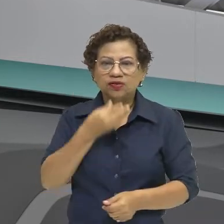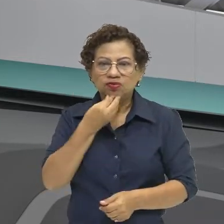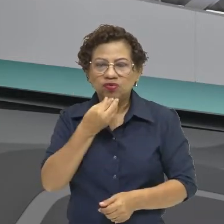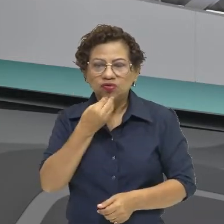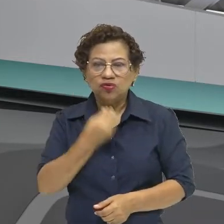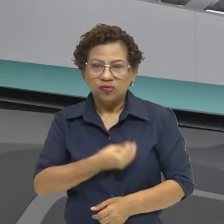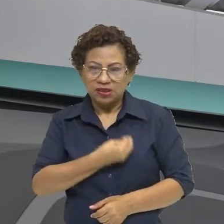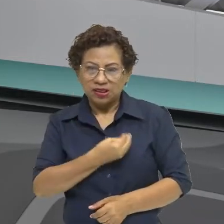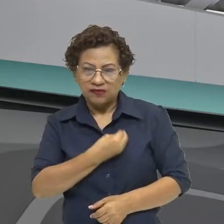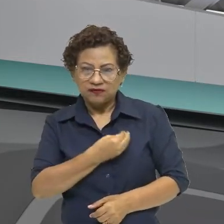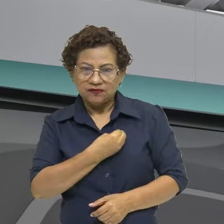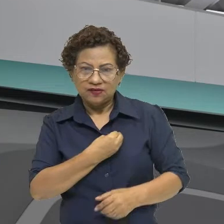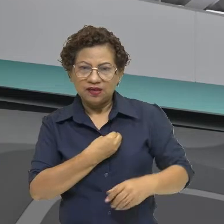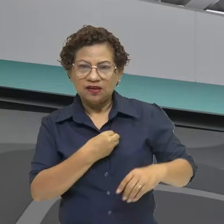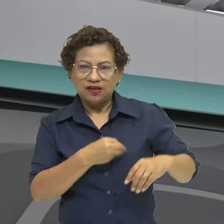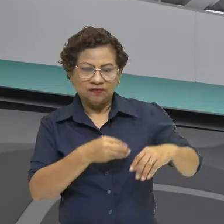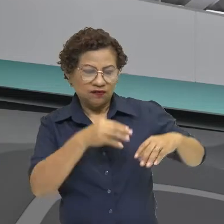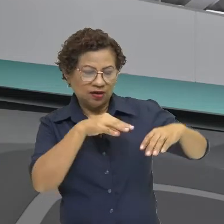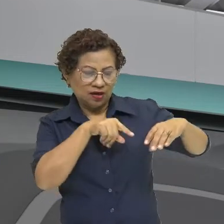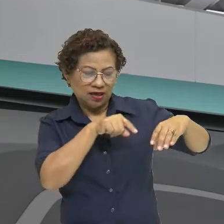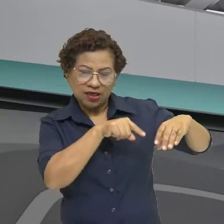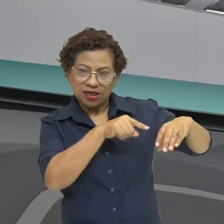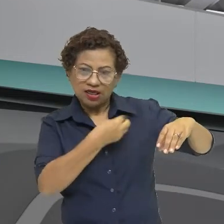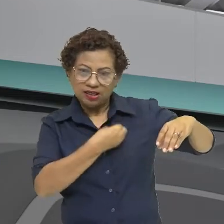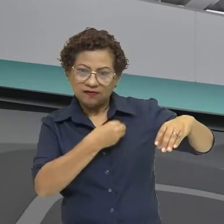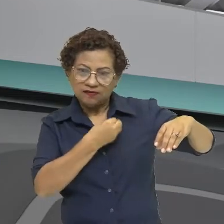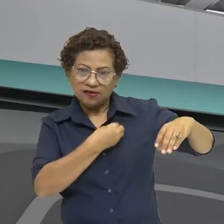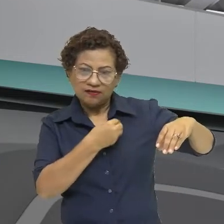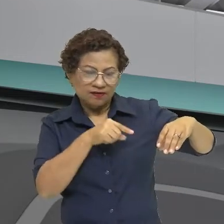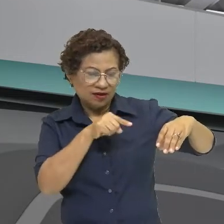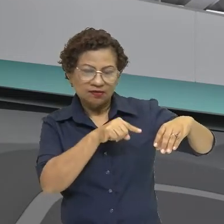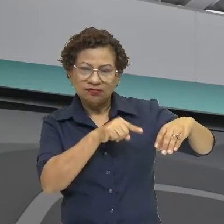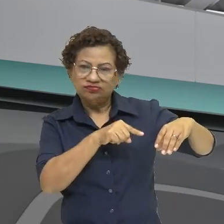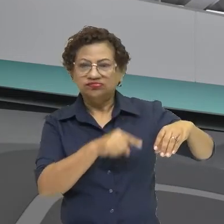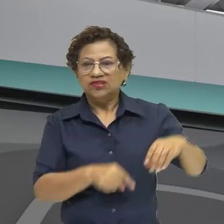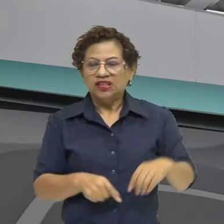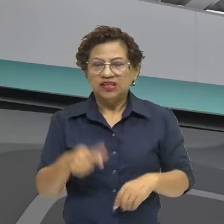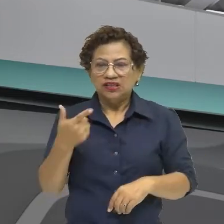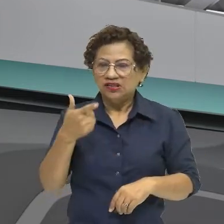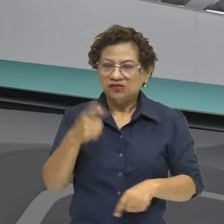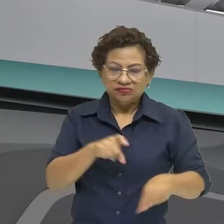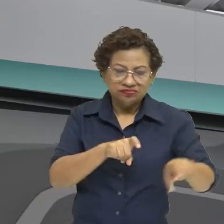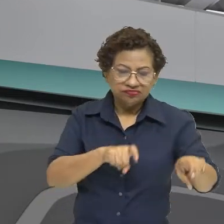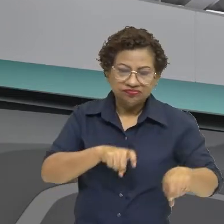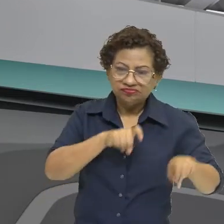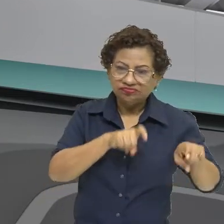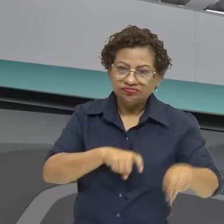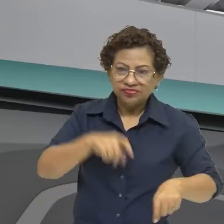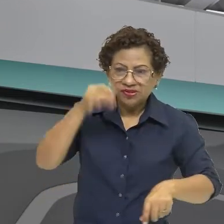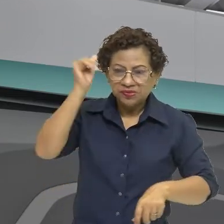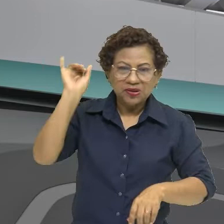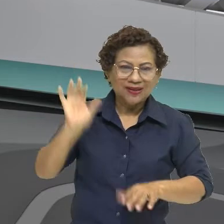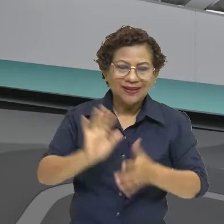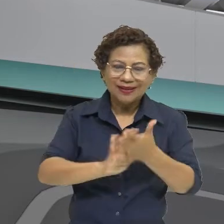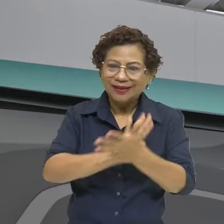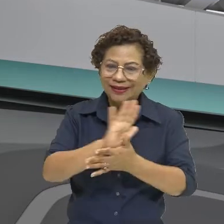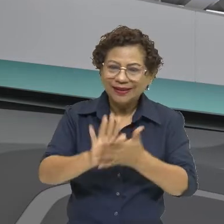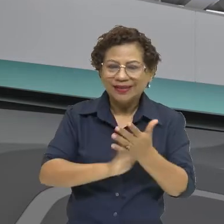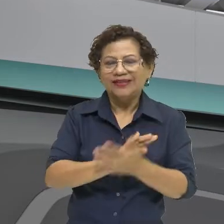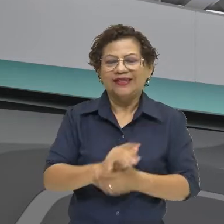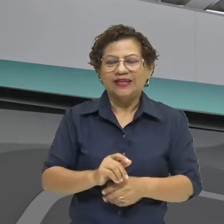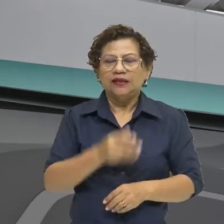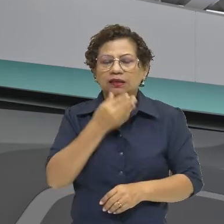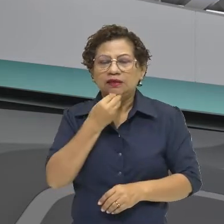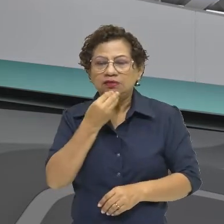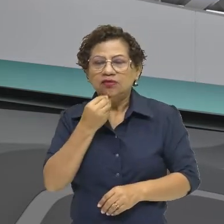tem o domínio da agricultura, da pecuária e é um homem nômade. Faz as suas pinturas aonde? No